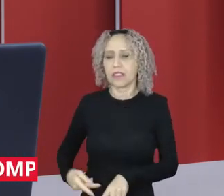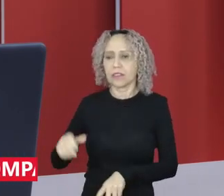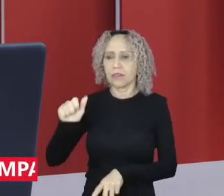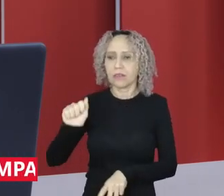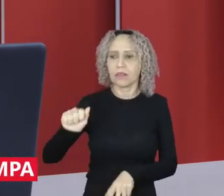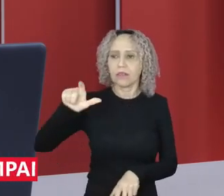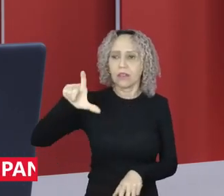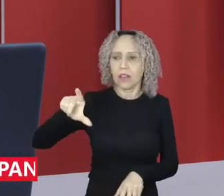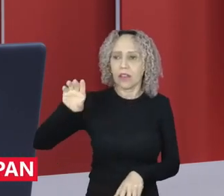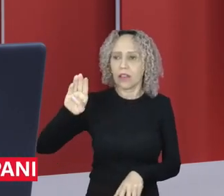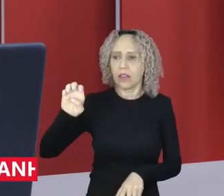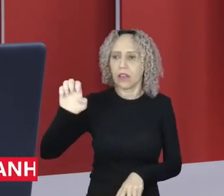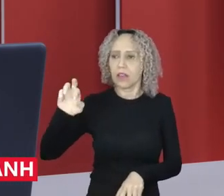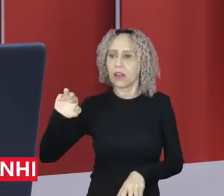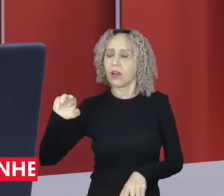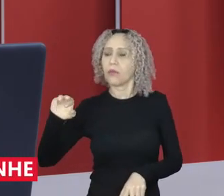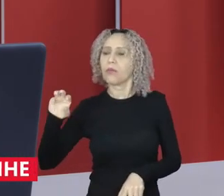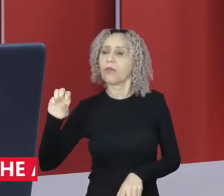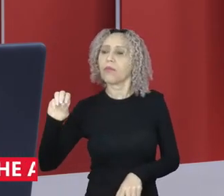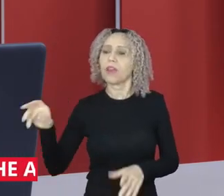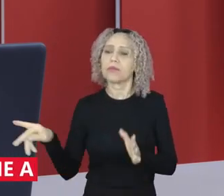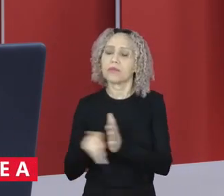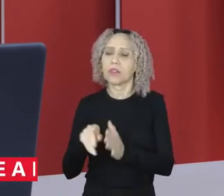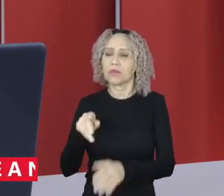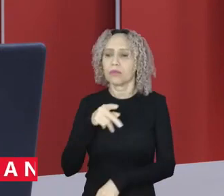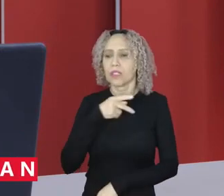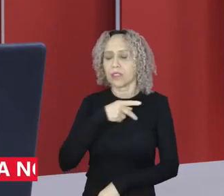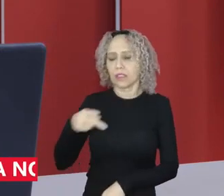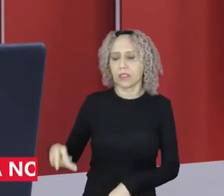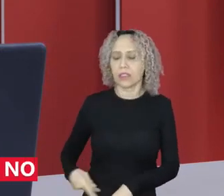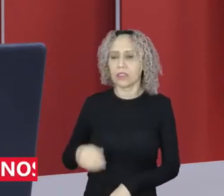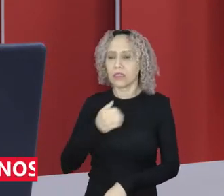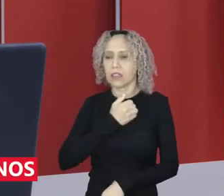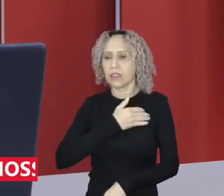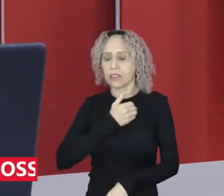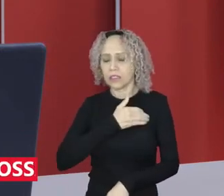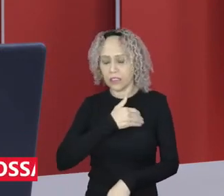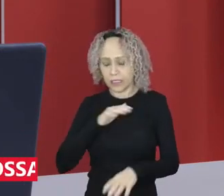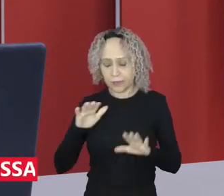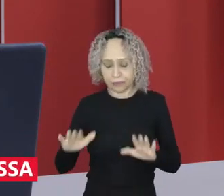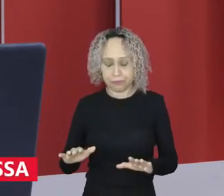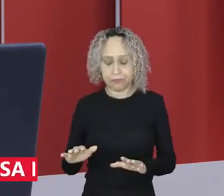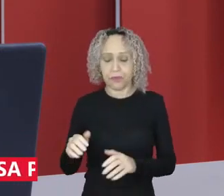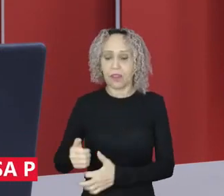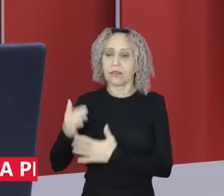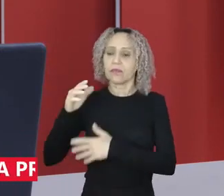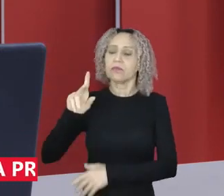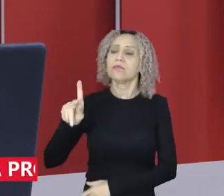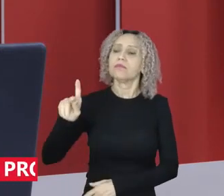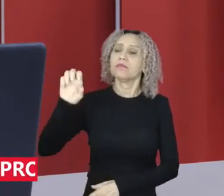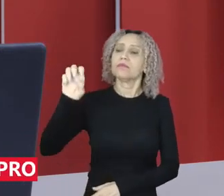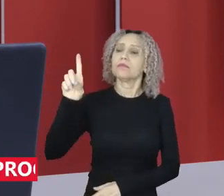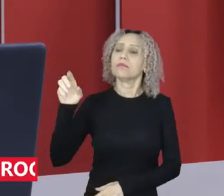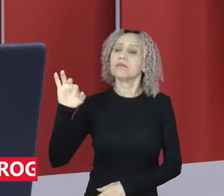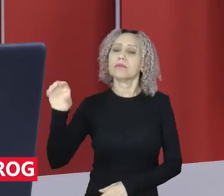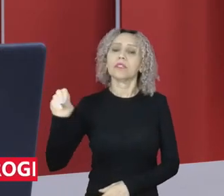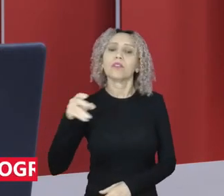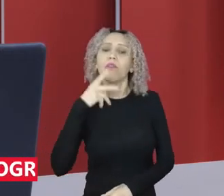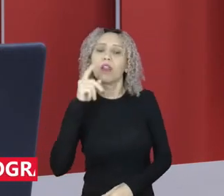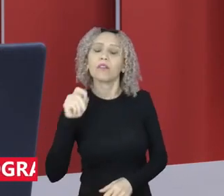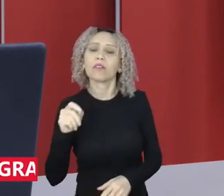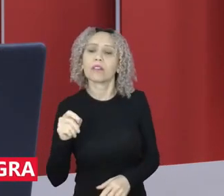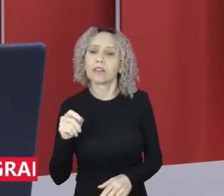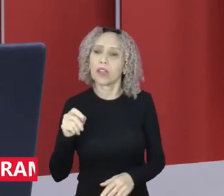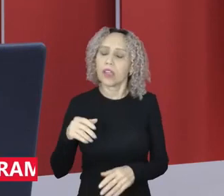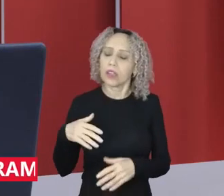bom. Esse apoio aqui também do PT do Paraná. O Pedro Militão comenta que o caminho é a integração regional junto com a